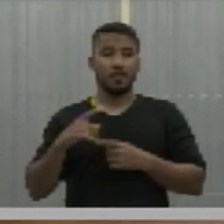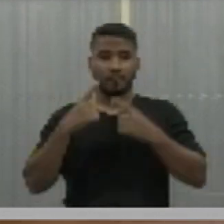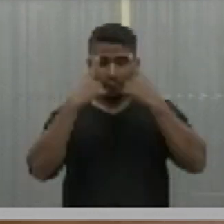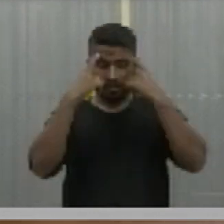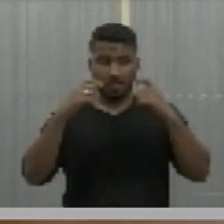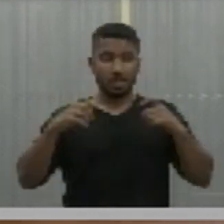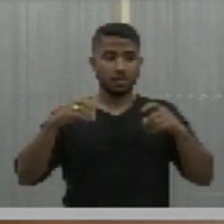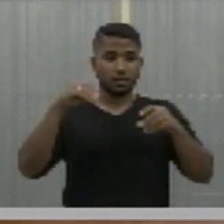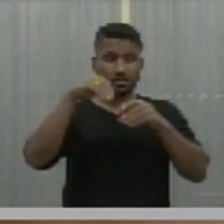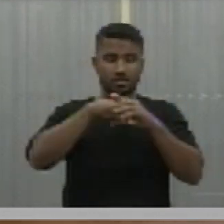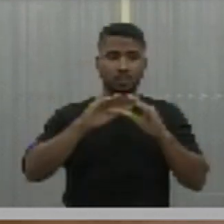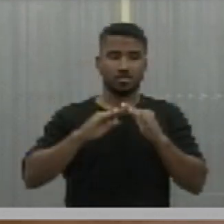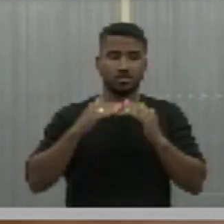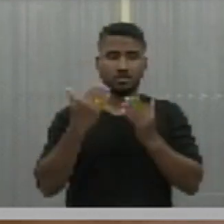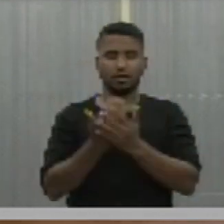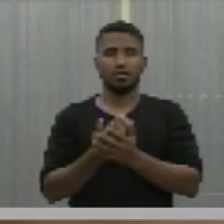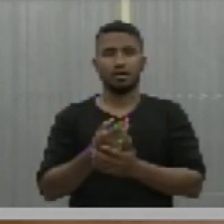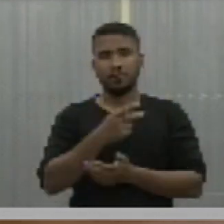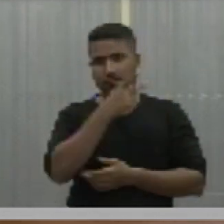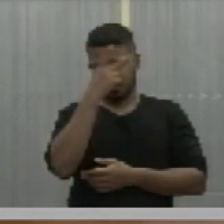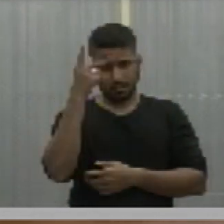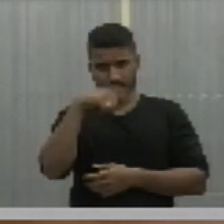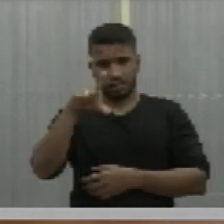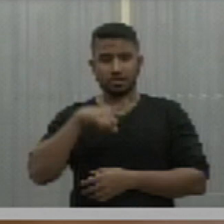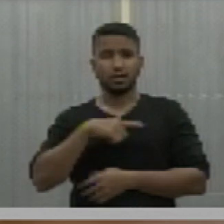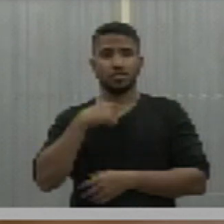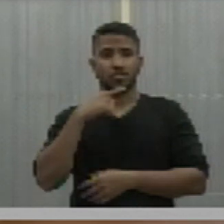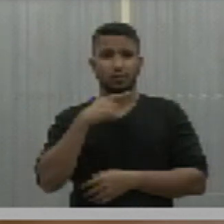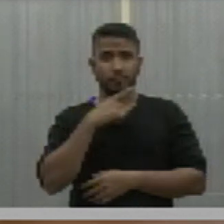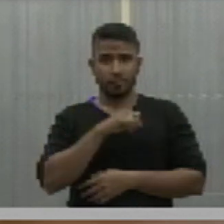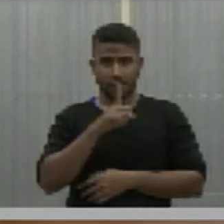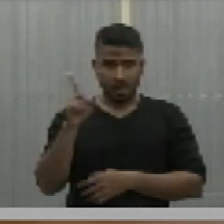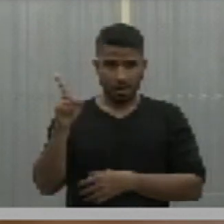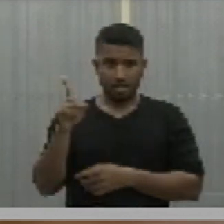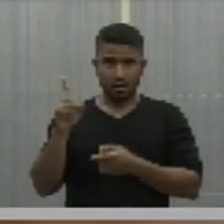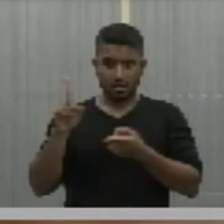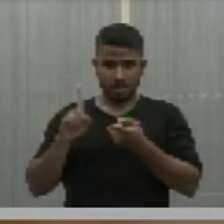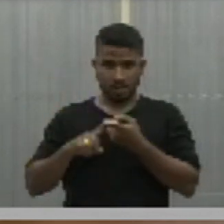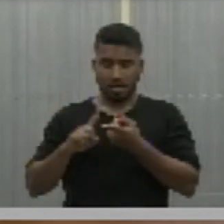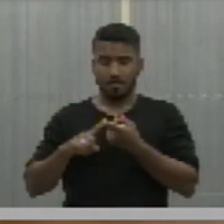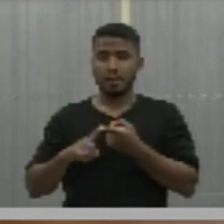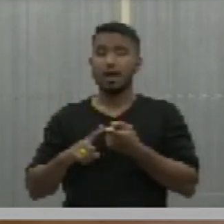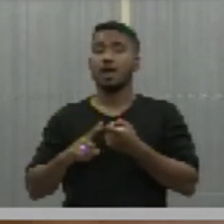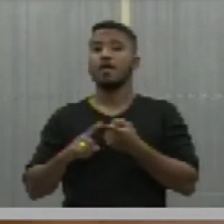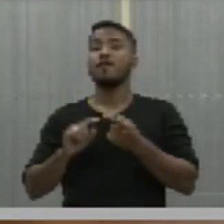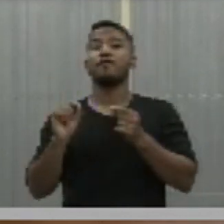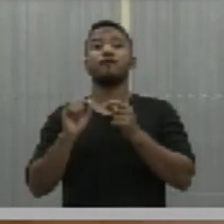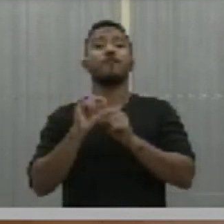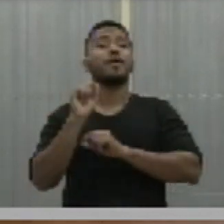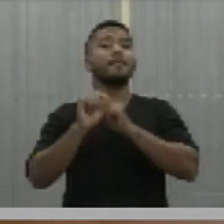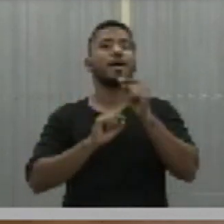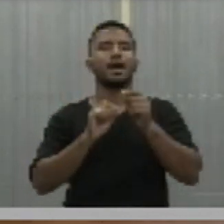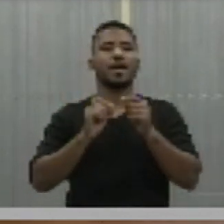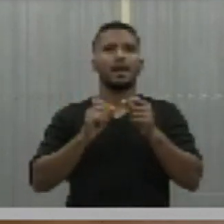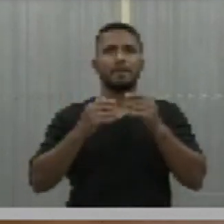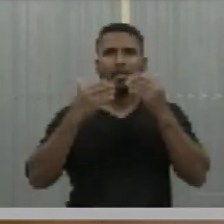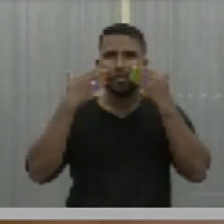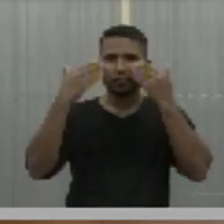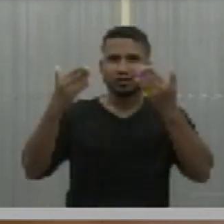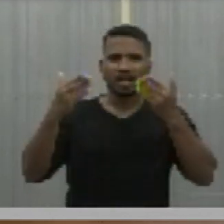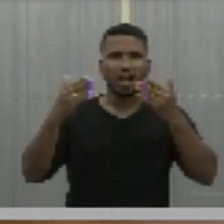escolas. Alguém tem dúvida que aquilo foi trabalhado ou para chamar atenção ou divulgado